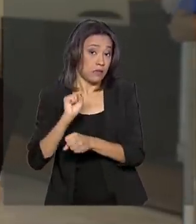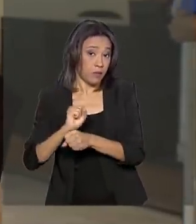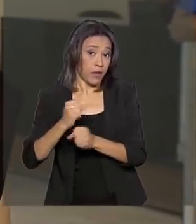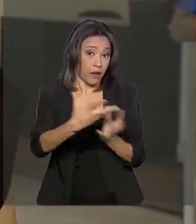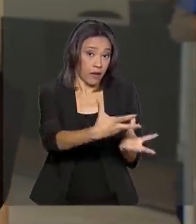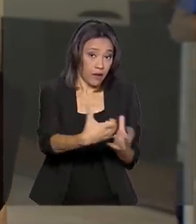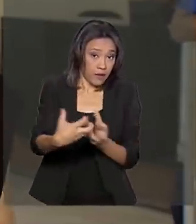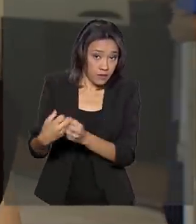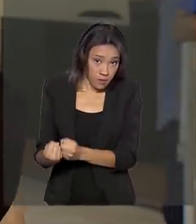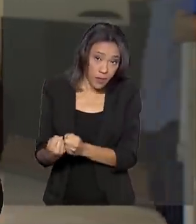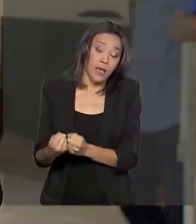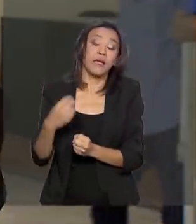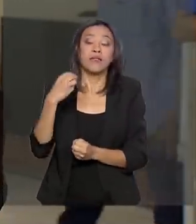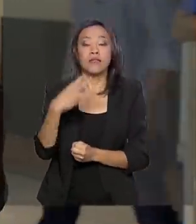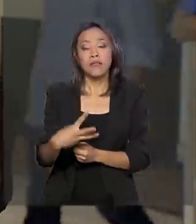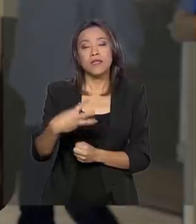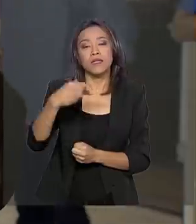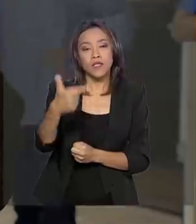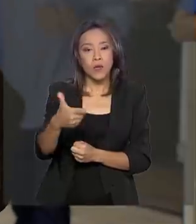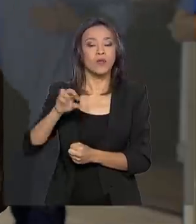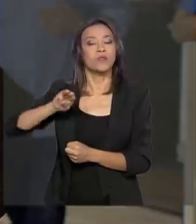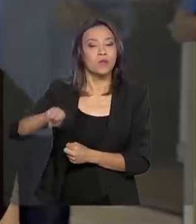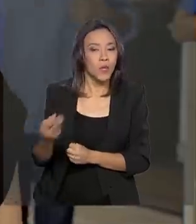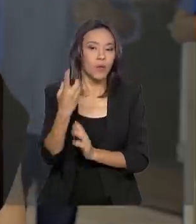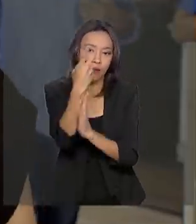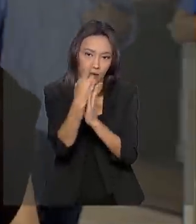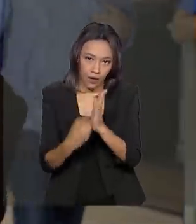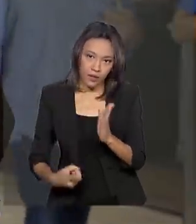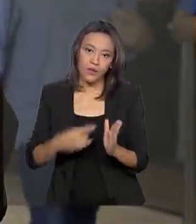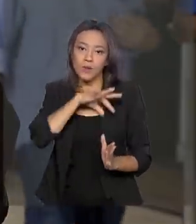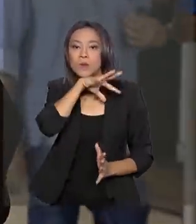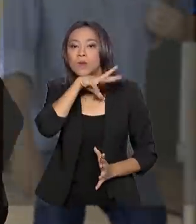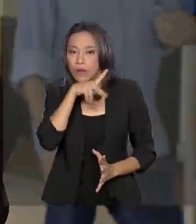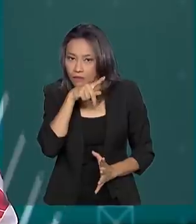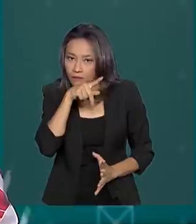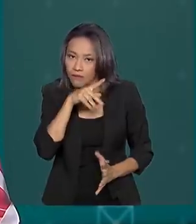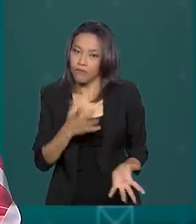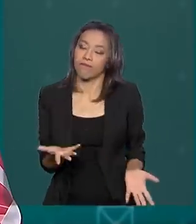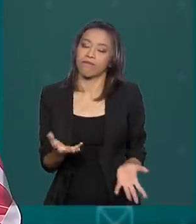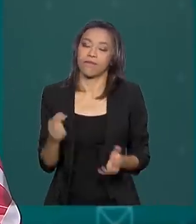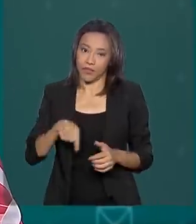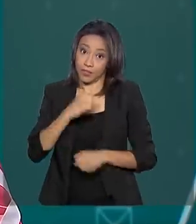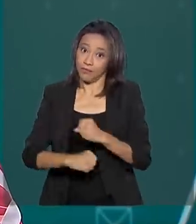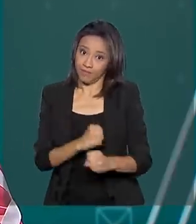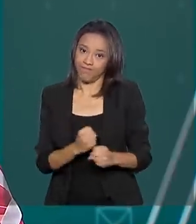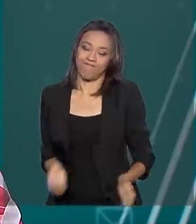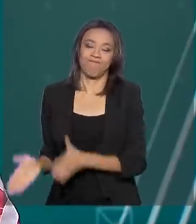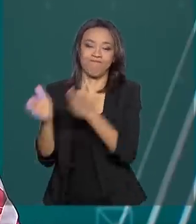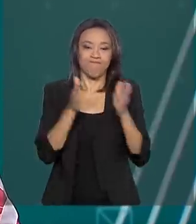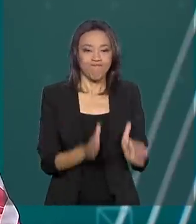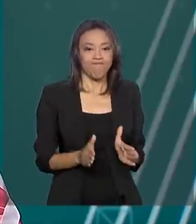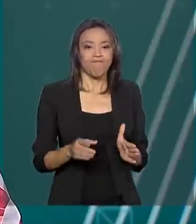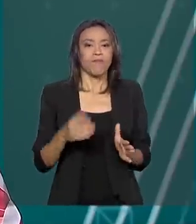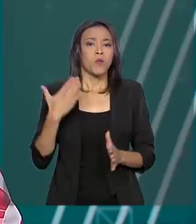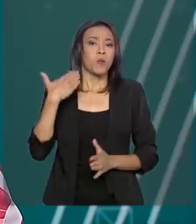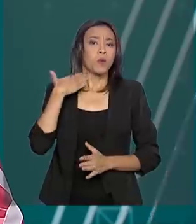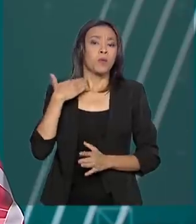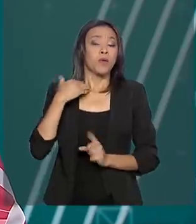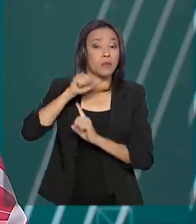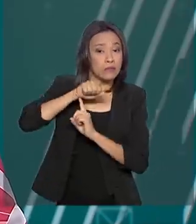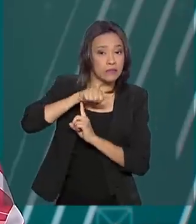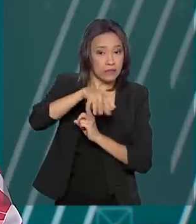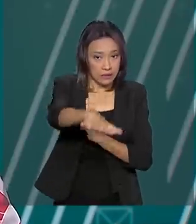32 milhões de declarações do Imposto de Renda neste ano. O Banco Central lançou uma nova